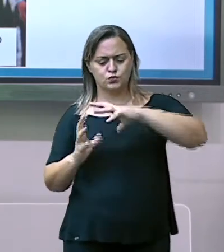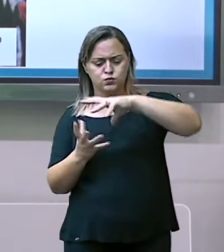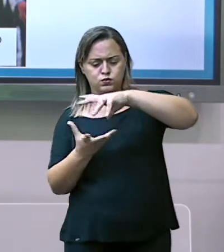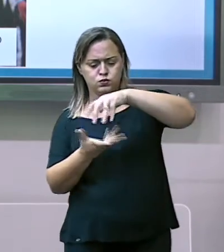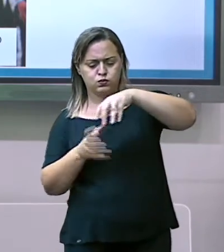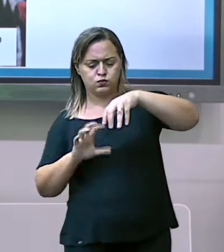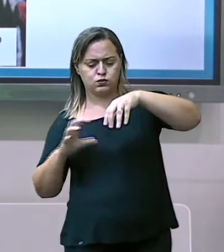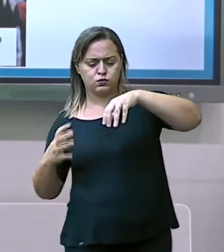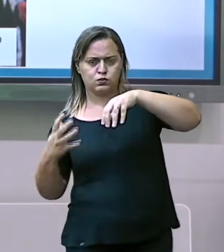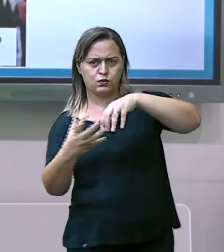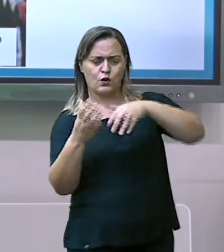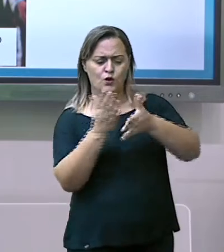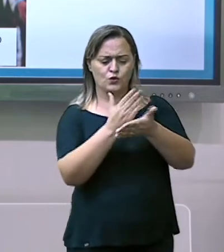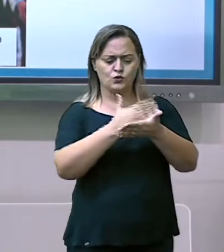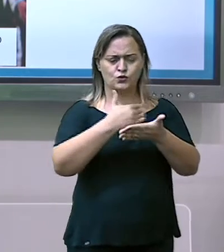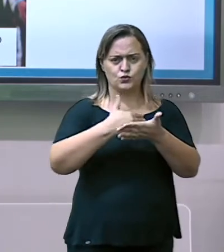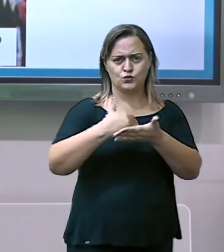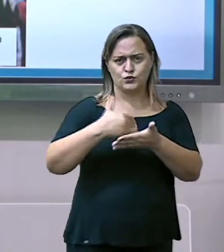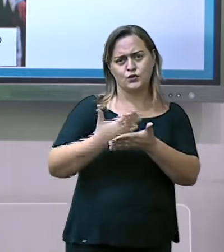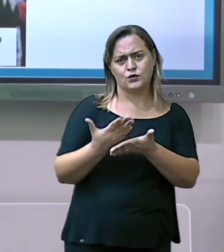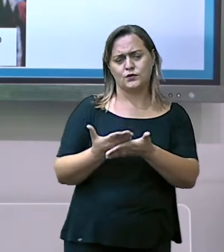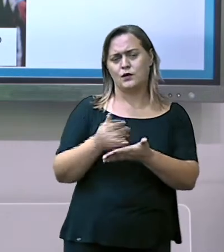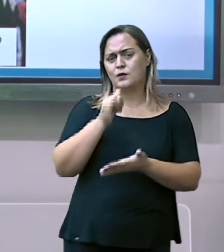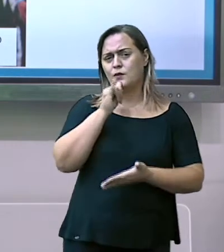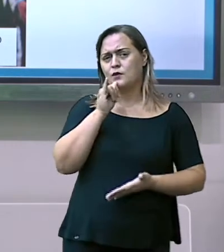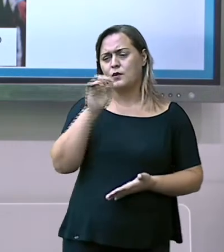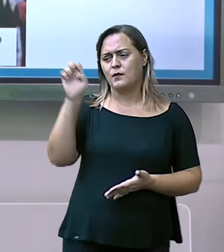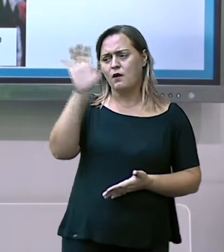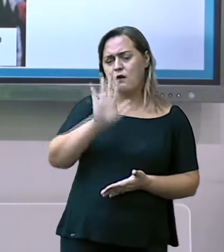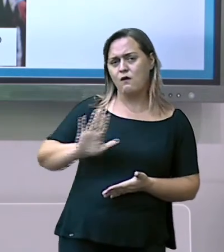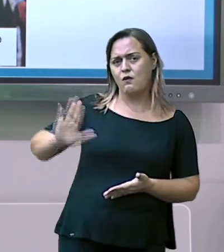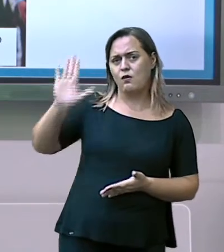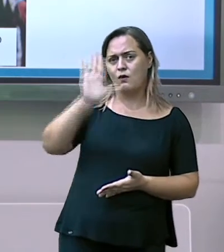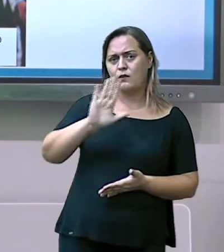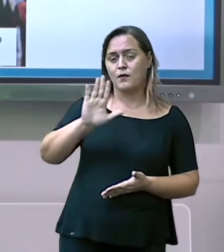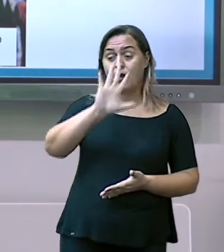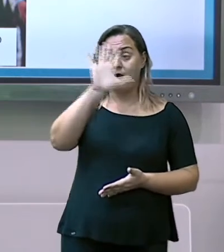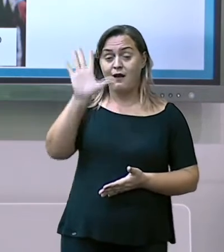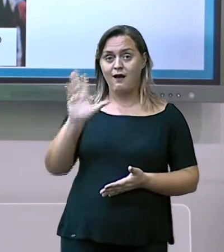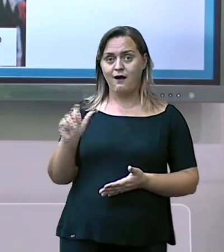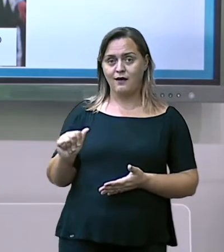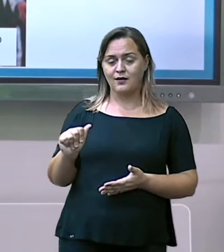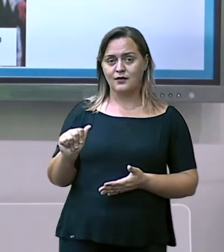Europa, Ásia e África. Velho mundo.